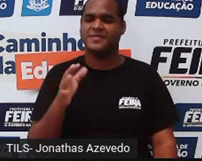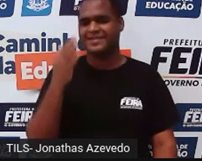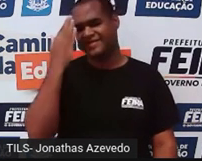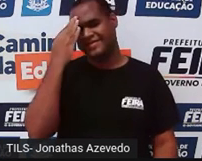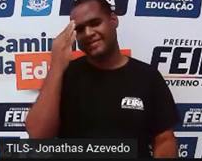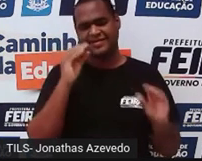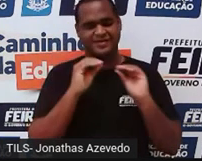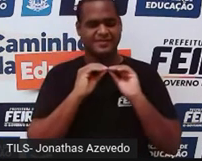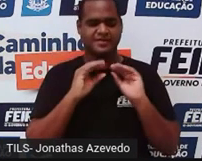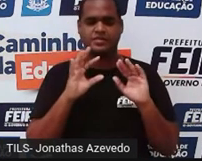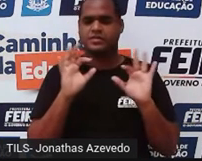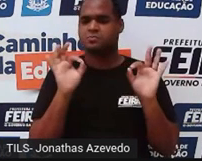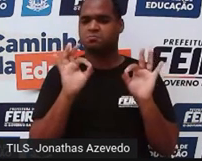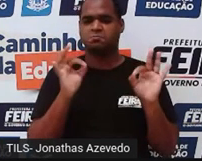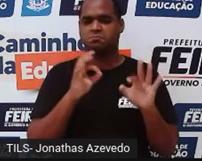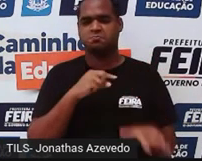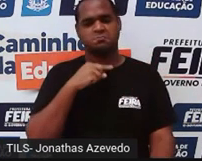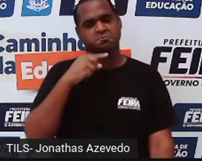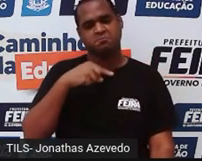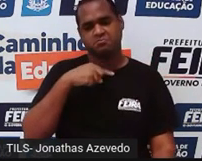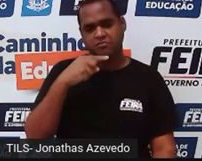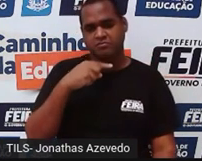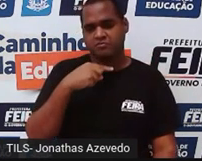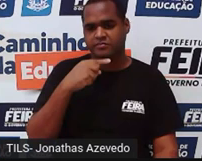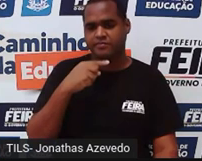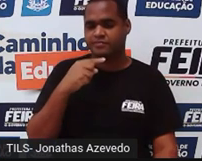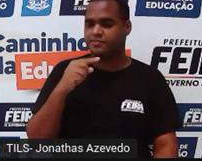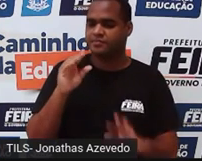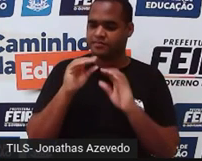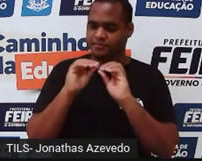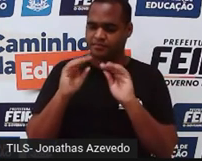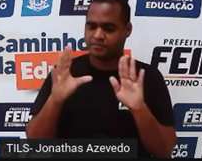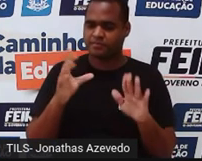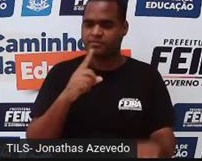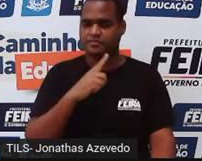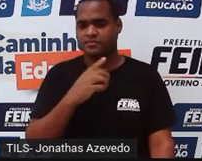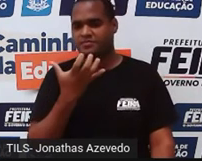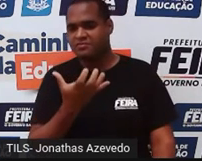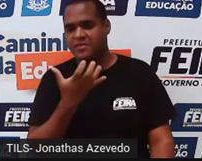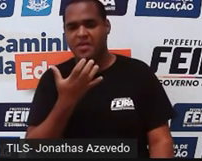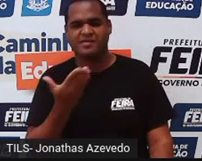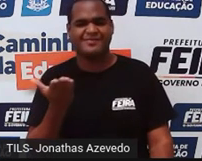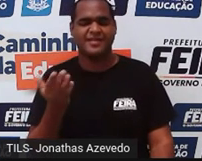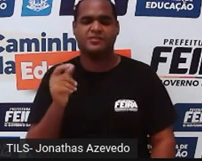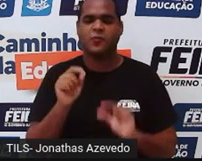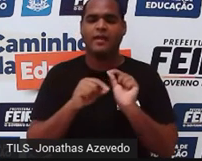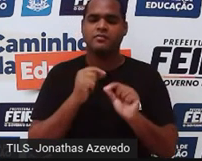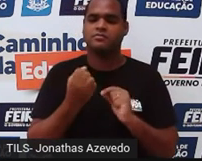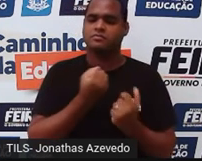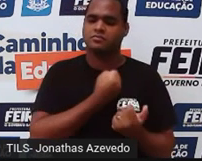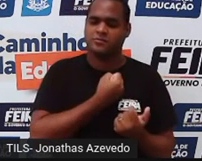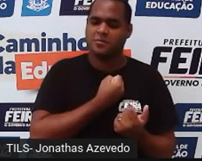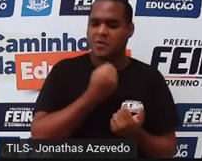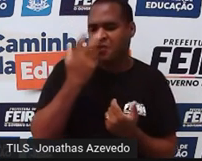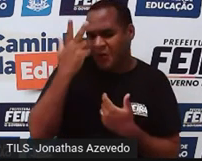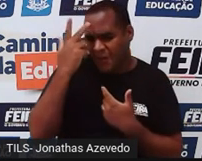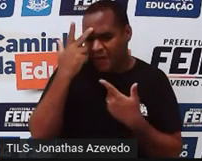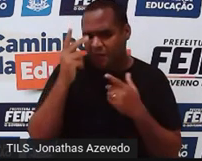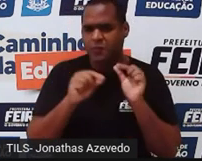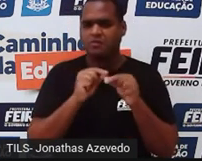entendi, né? Falou de números naturais, falou de números inteiros, agora números reais. O que é esses números reais?